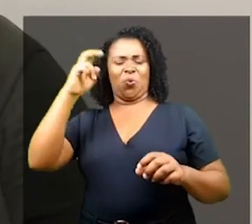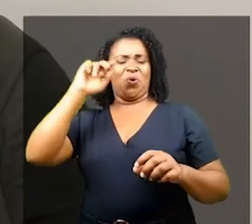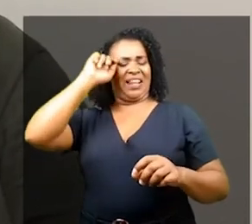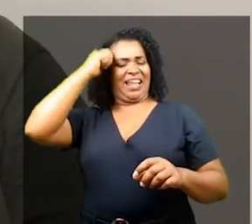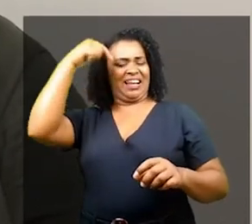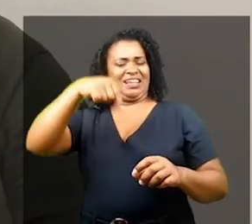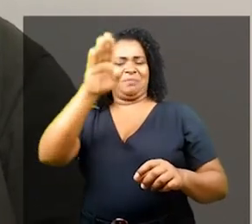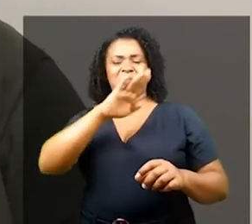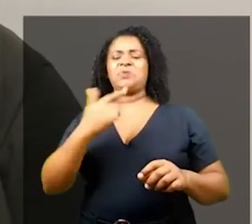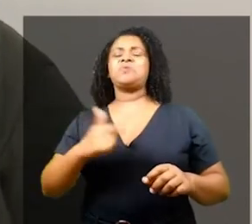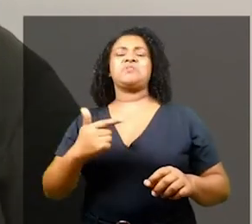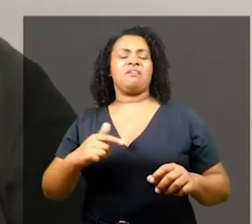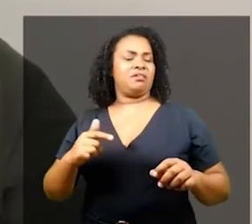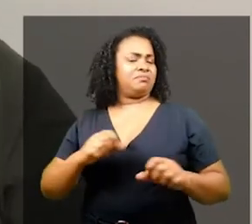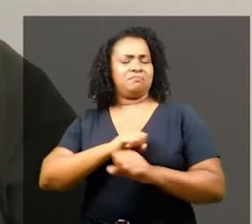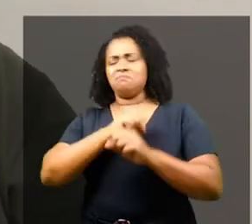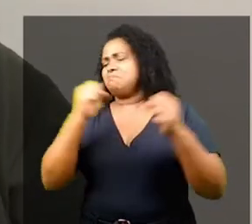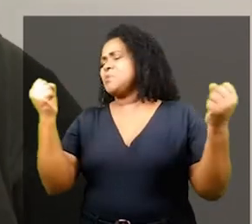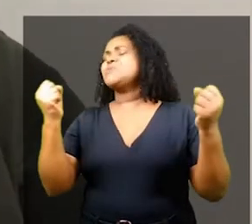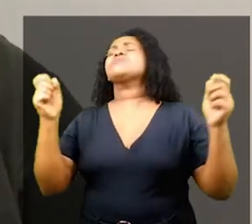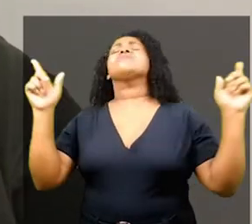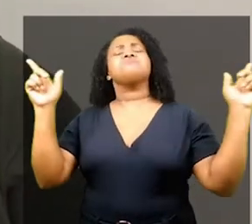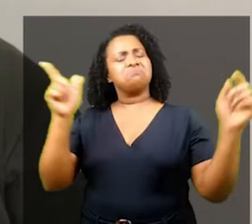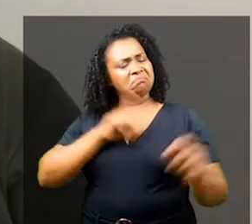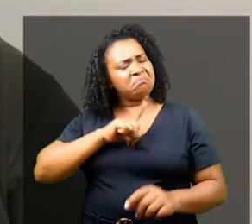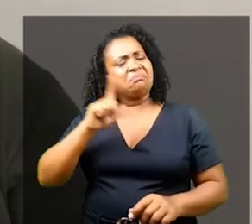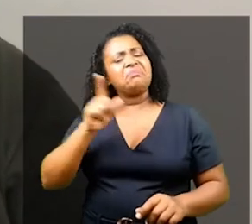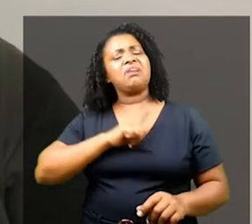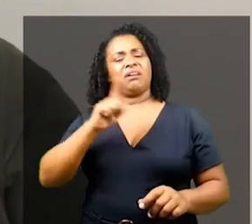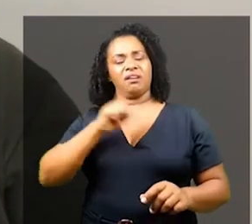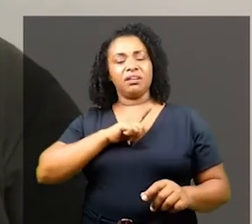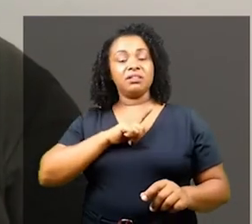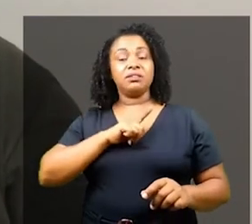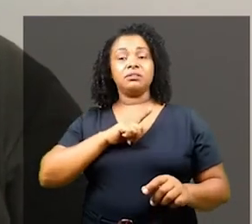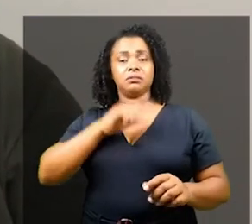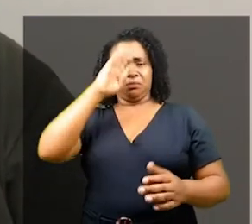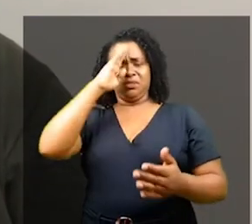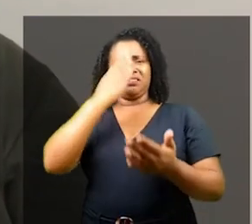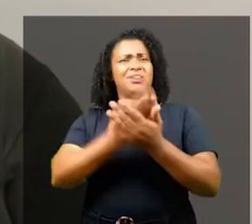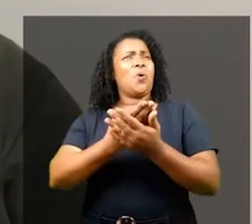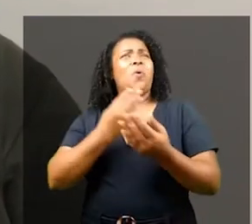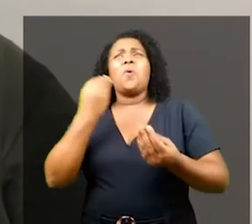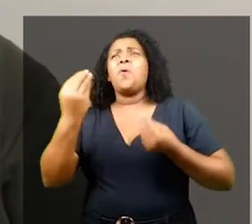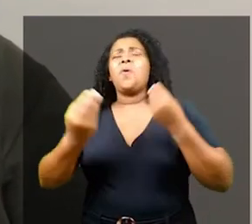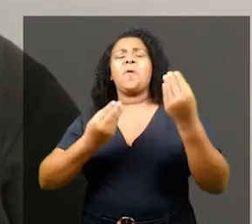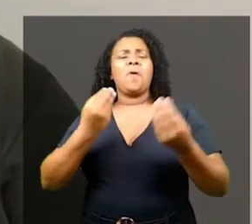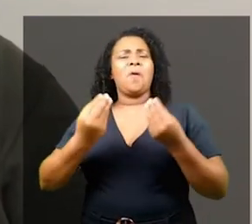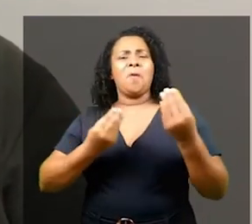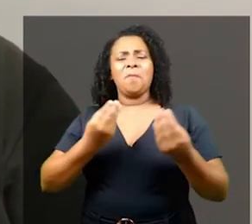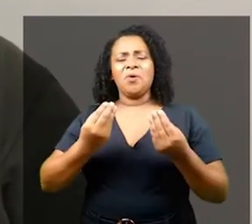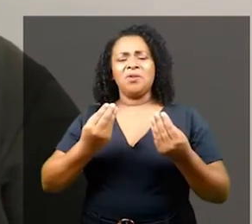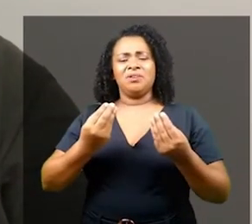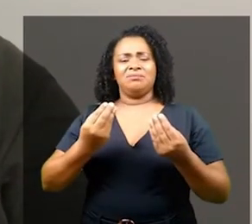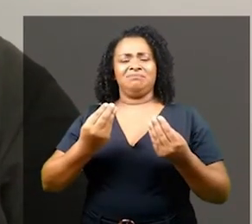a nossa inventividade e o nosso distanciamento da língua do colonizador. É inacreditável resistir